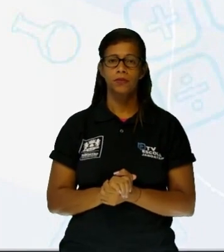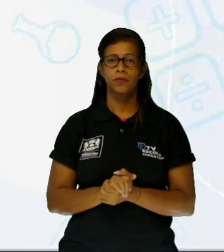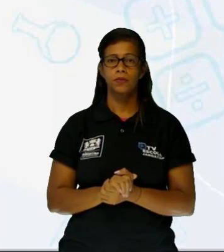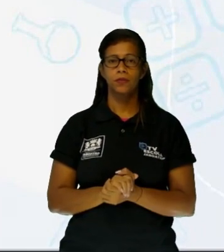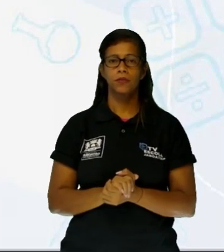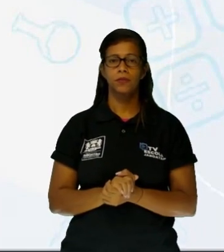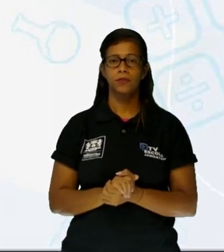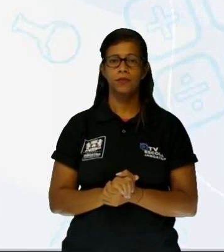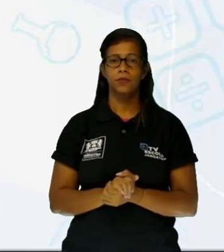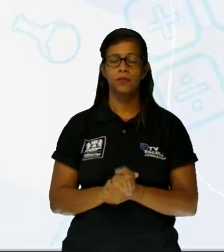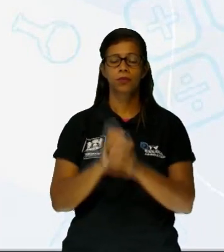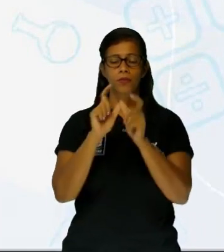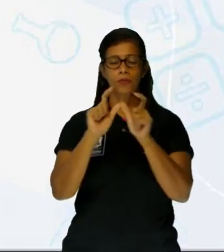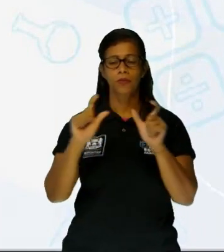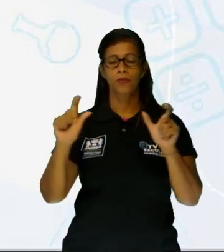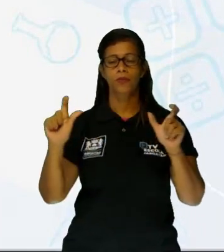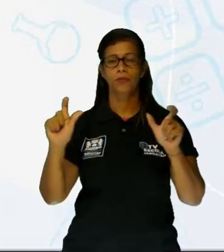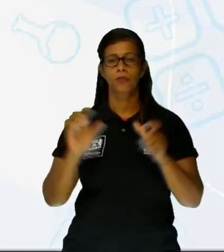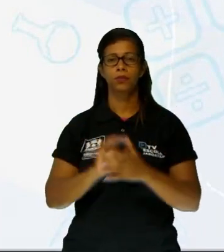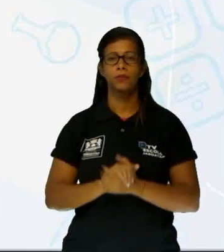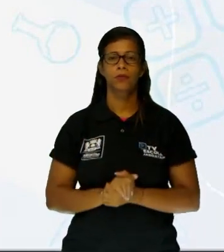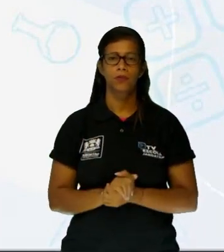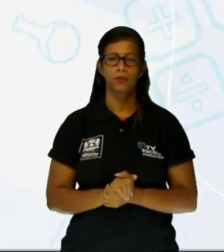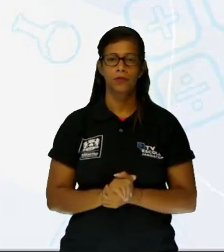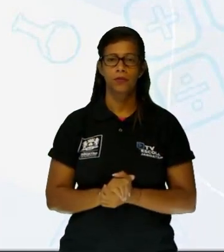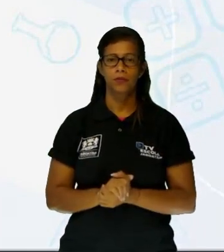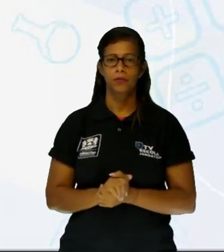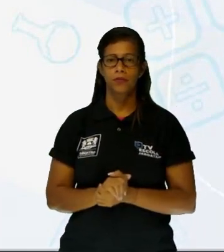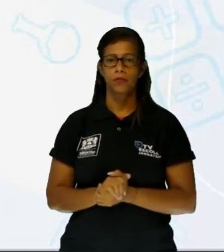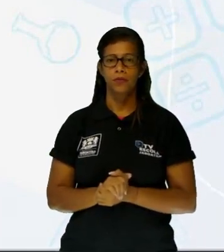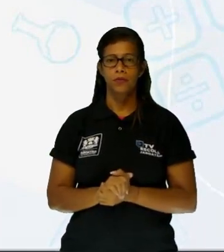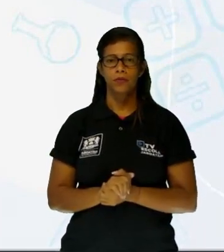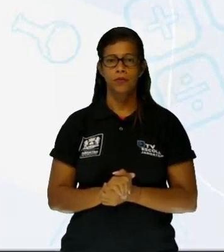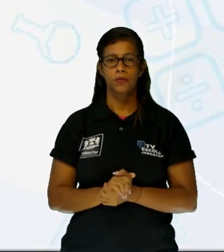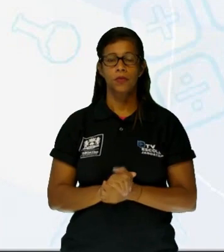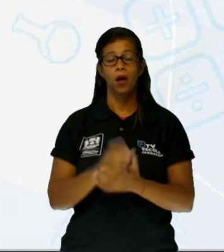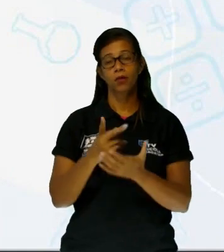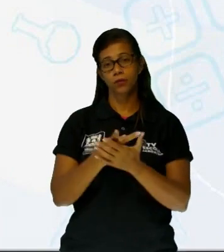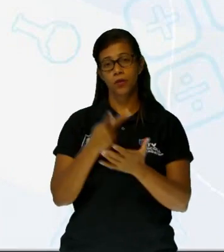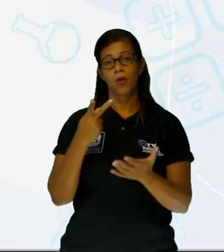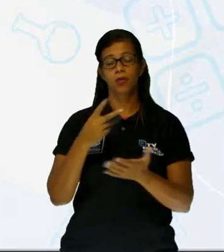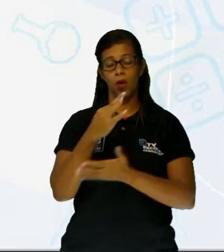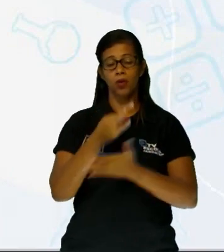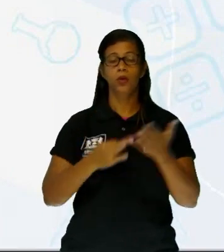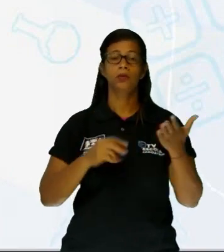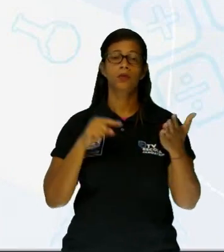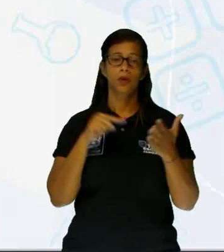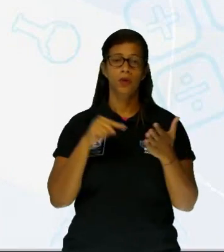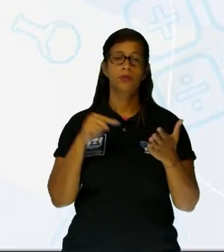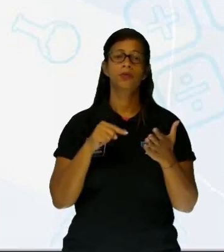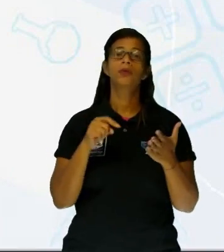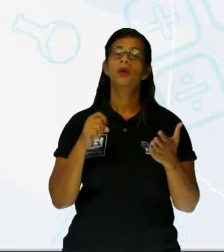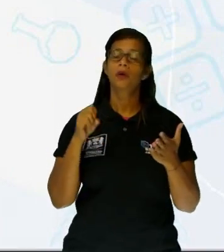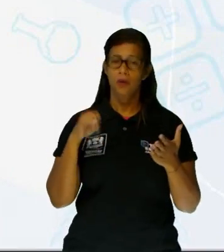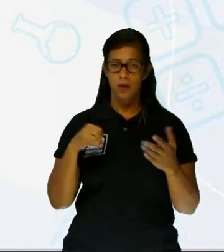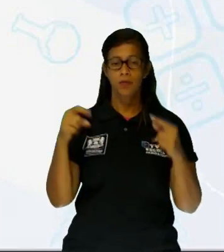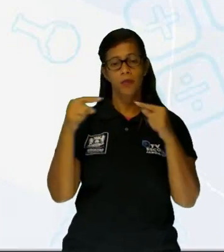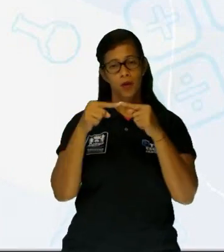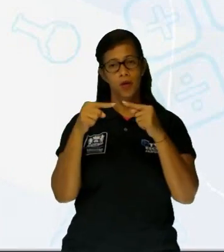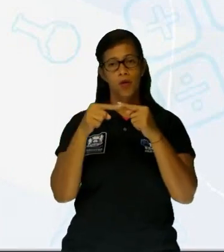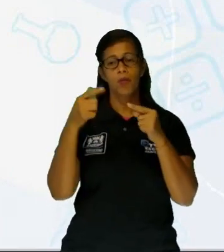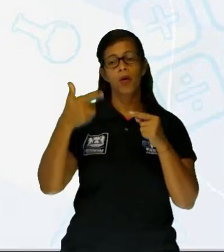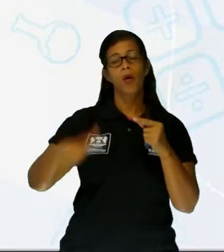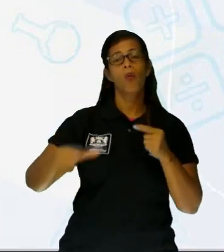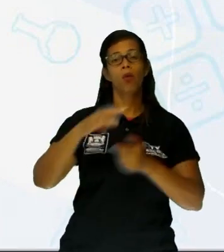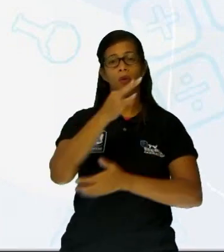O mais a gente vê aí? Deixa eu ver. Recorrência de um intertexto. Sim, ele faz relação com outros textos, que é justamente a fala